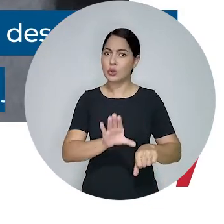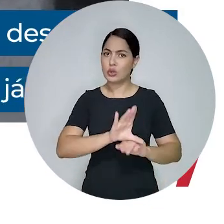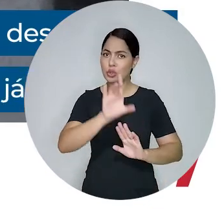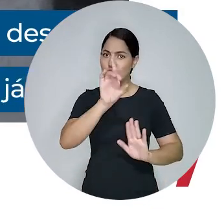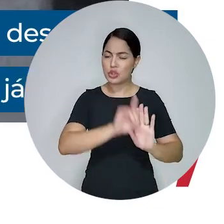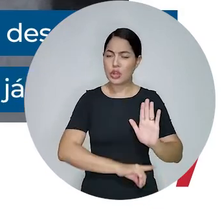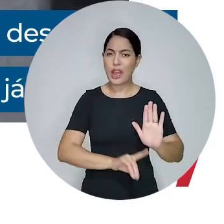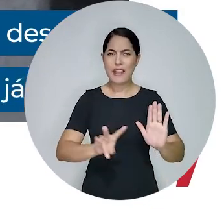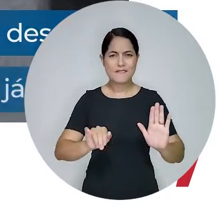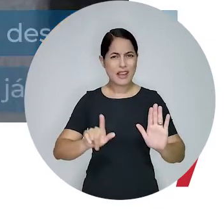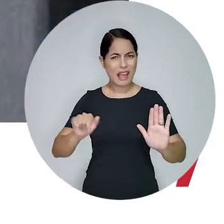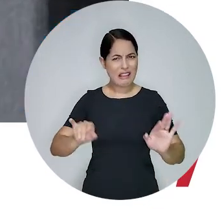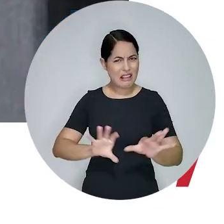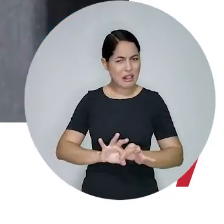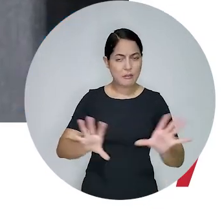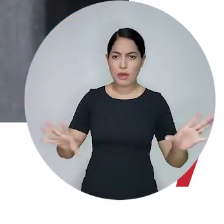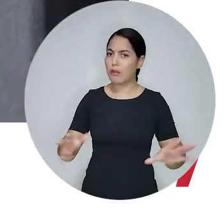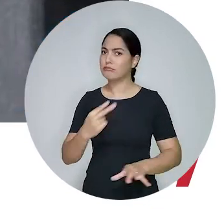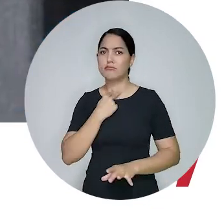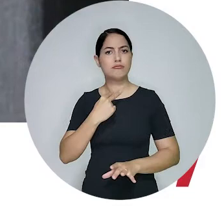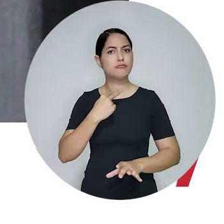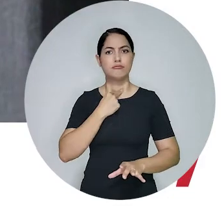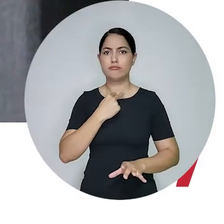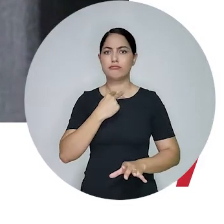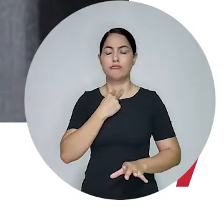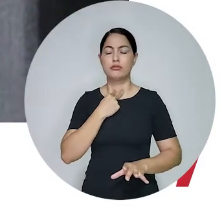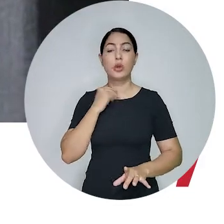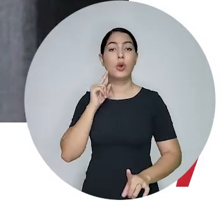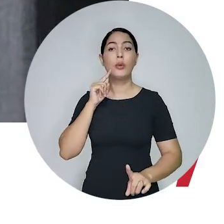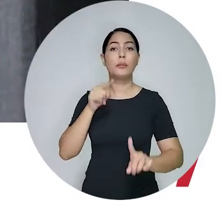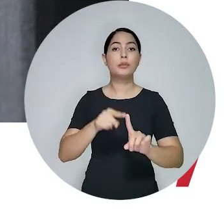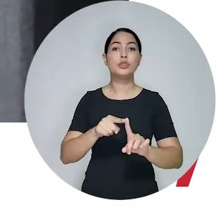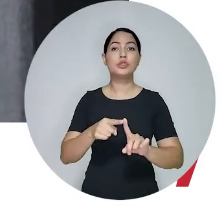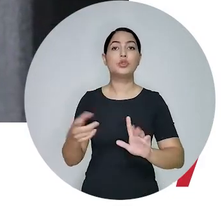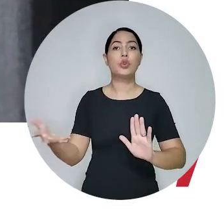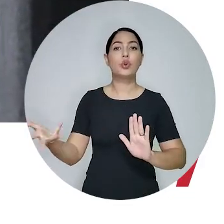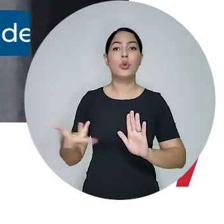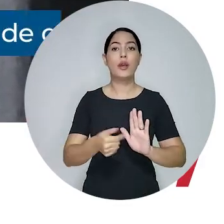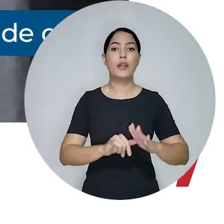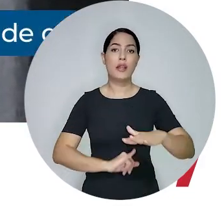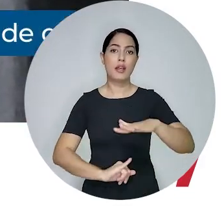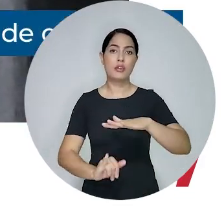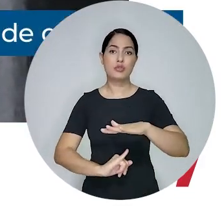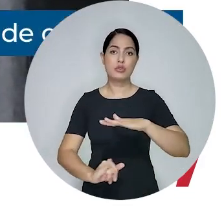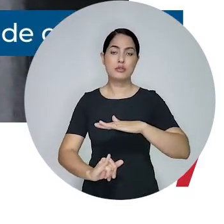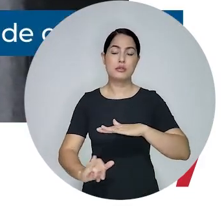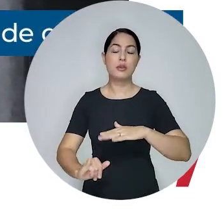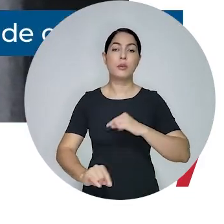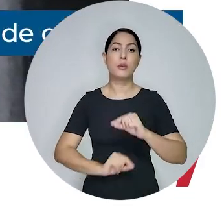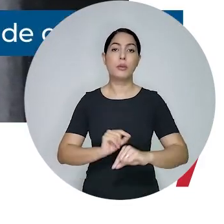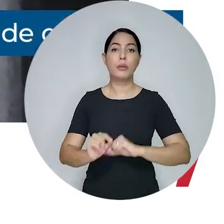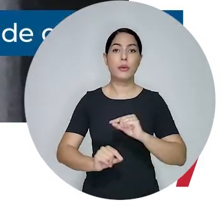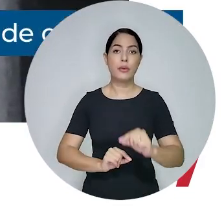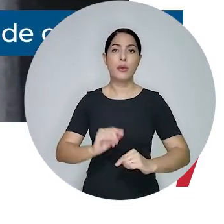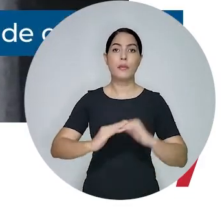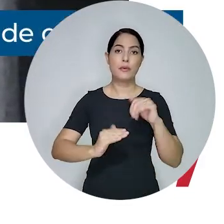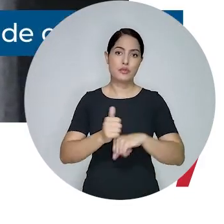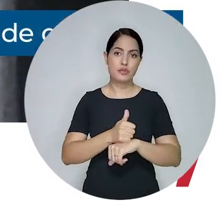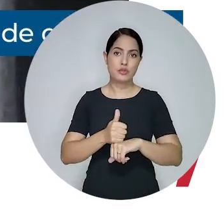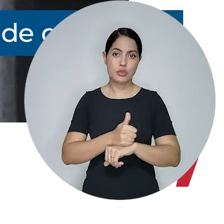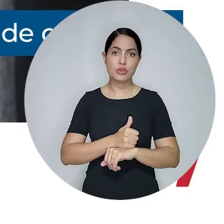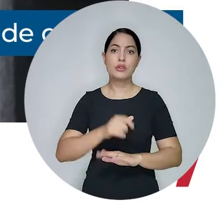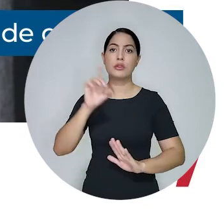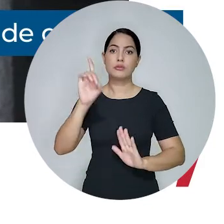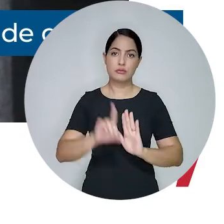vagas naqueles já existentes. É uma importante tarefa cumprir o papel de guiar o controle de qualidade das instituições que